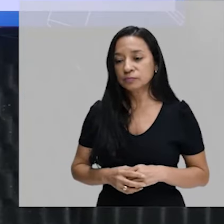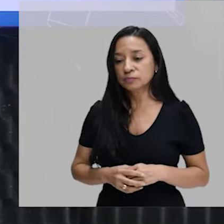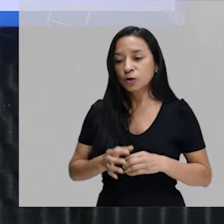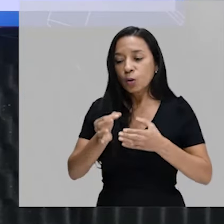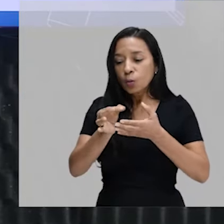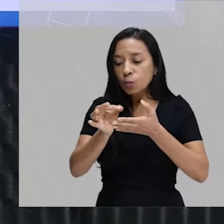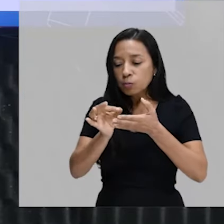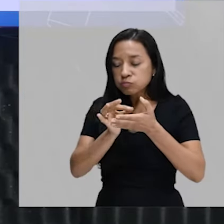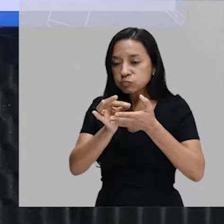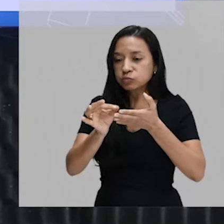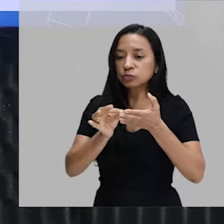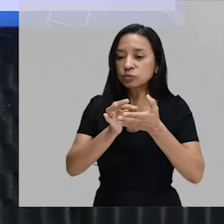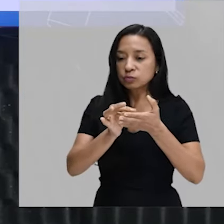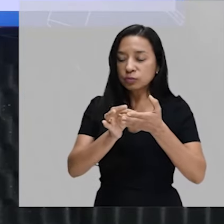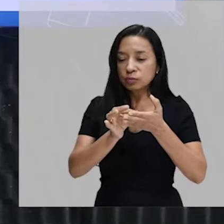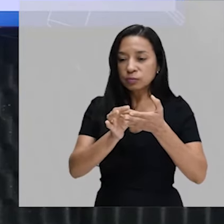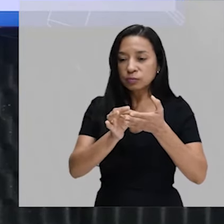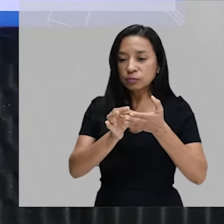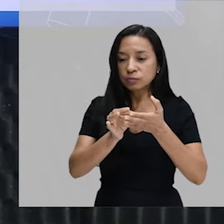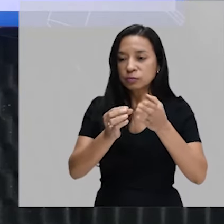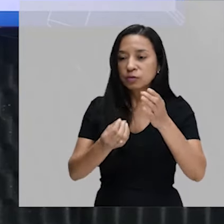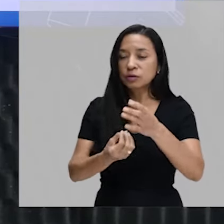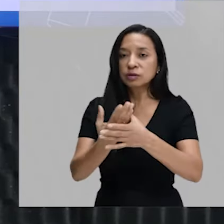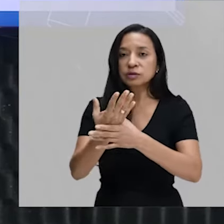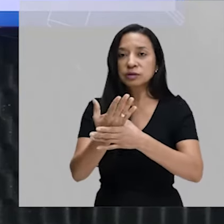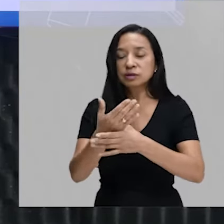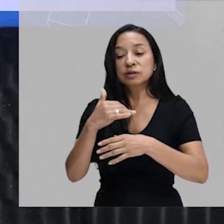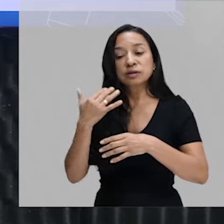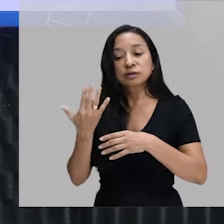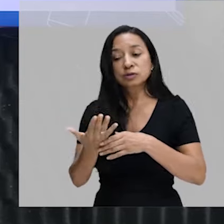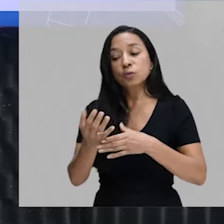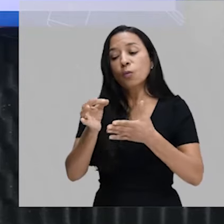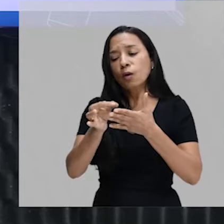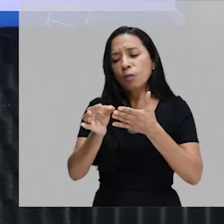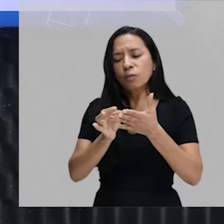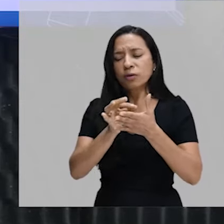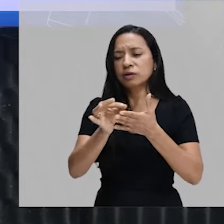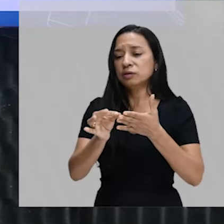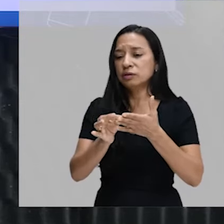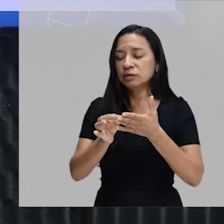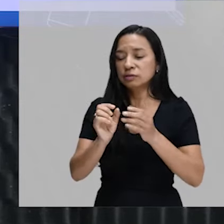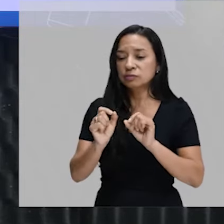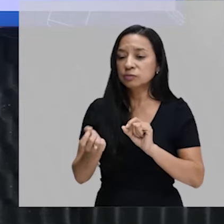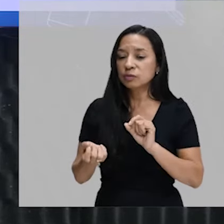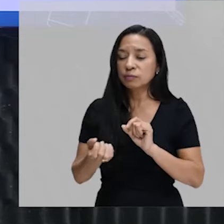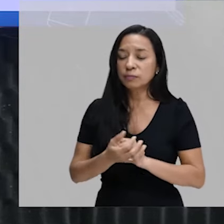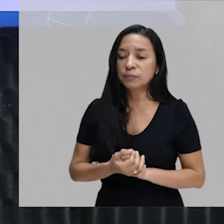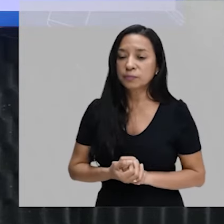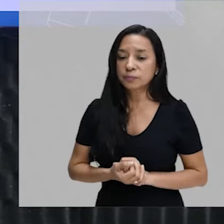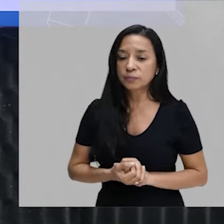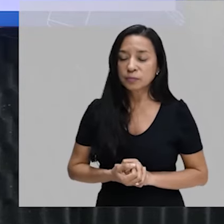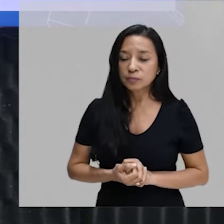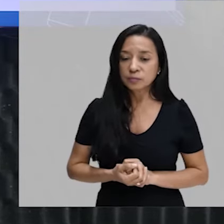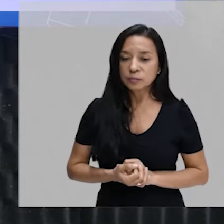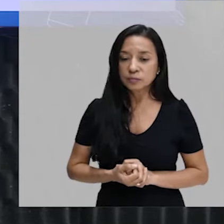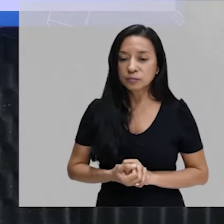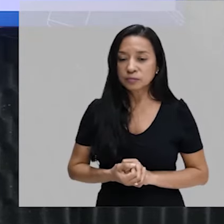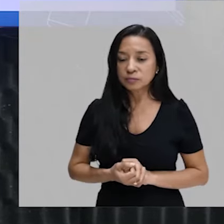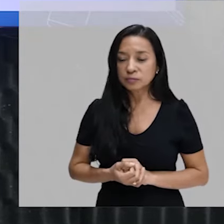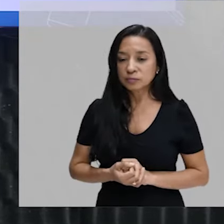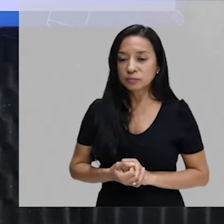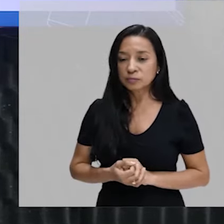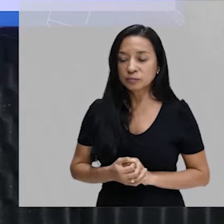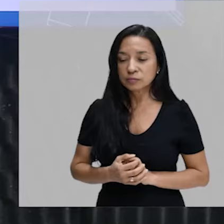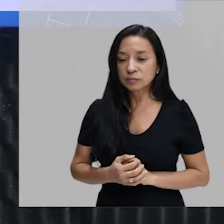o acrossomo, ela é originada de qual organela? Essa organela que vai originar o acrossomo,